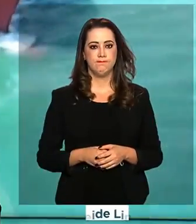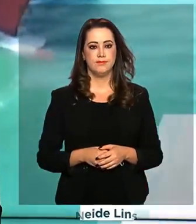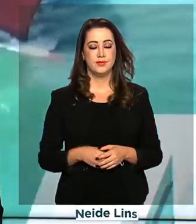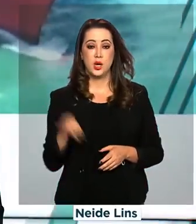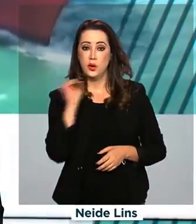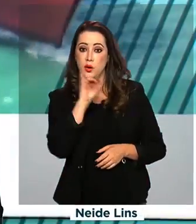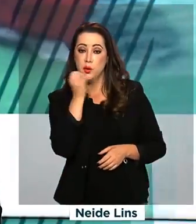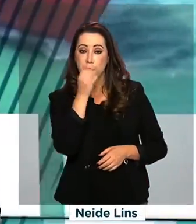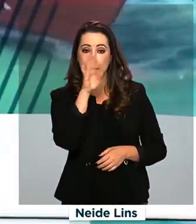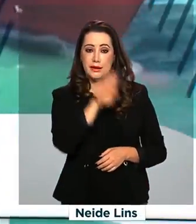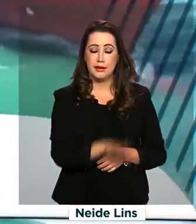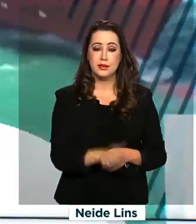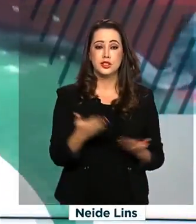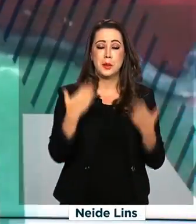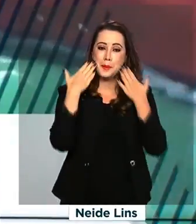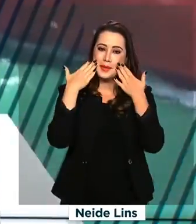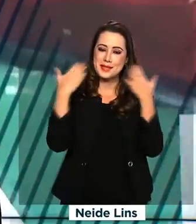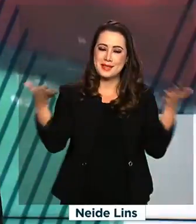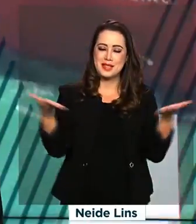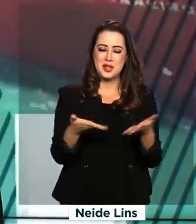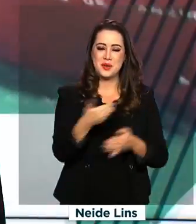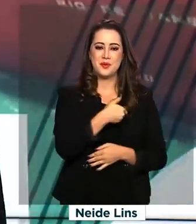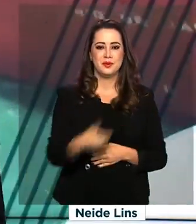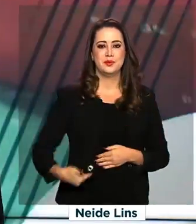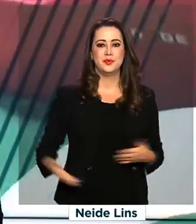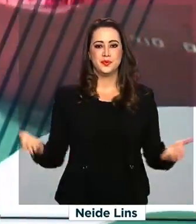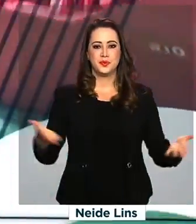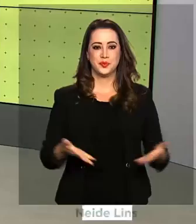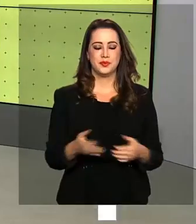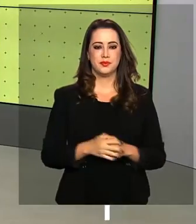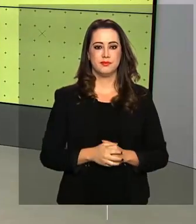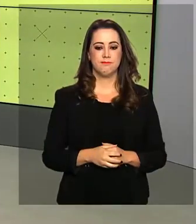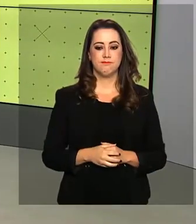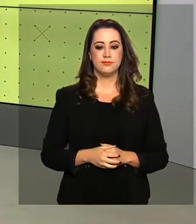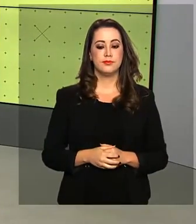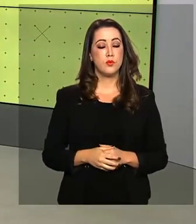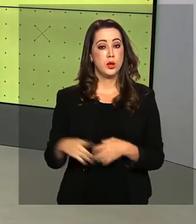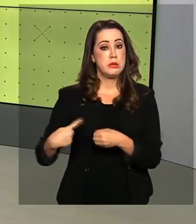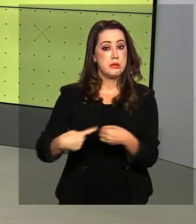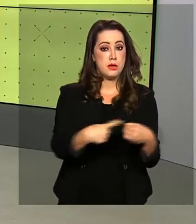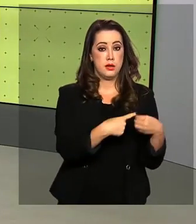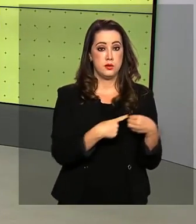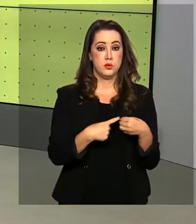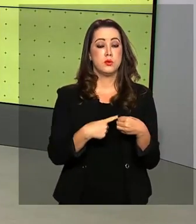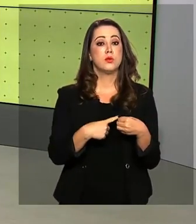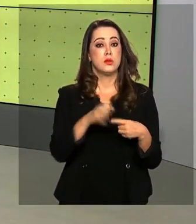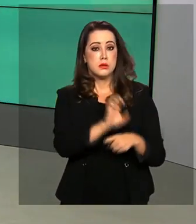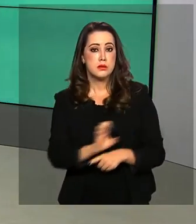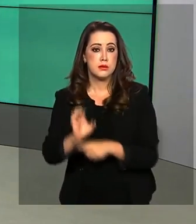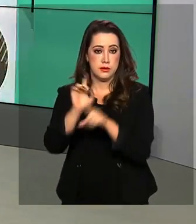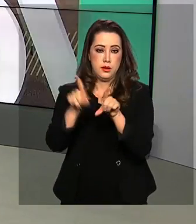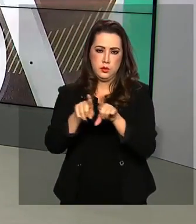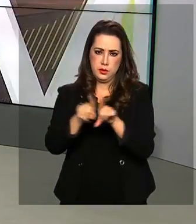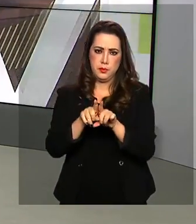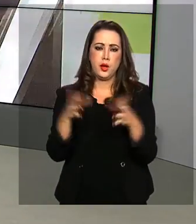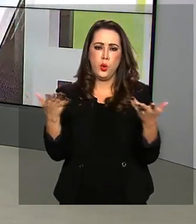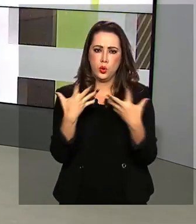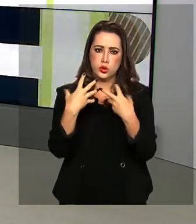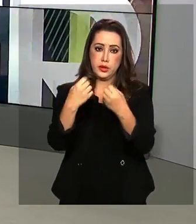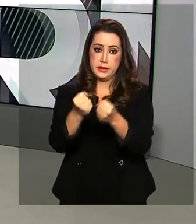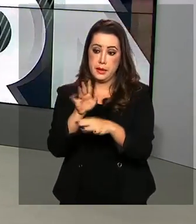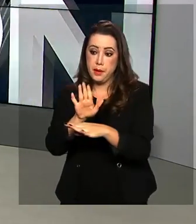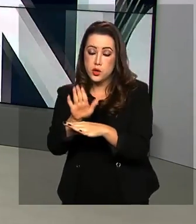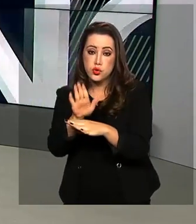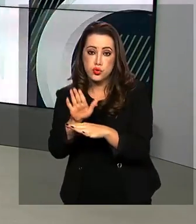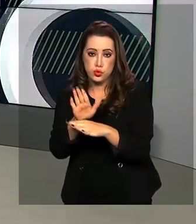Olá, boa tarde. Estamos de volta com o Governo Agora. Estados e municípios recebem hoje mais uma parcela